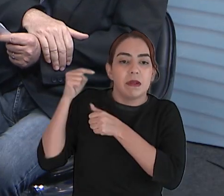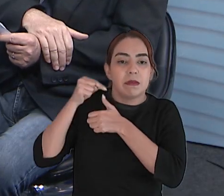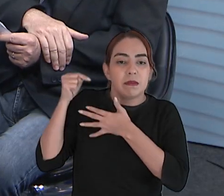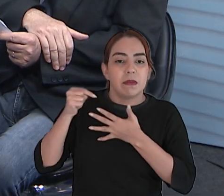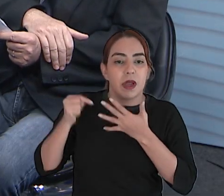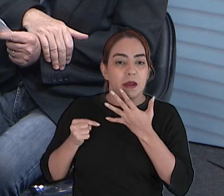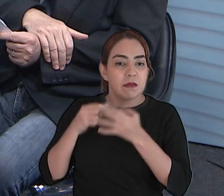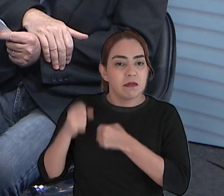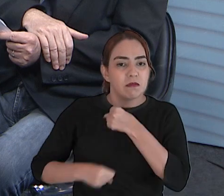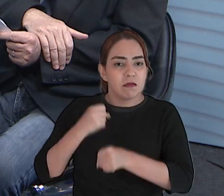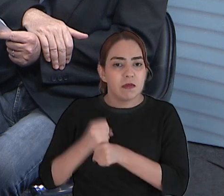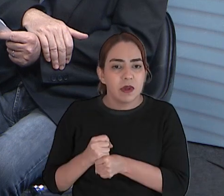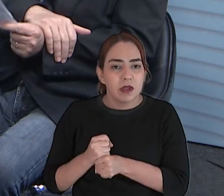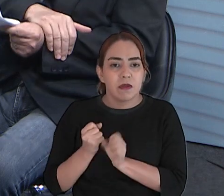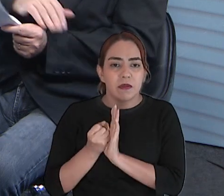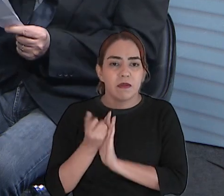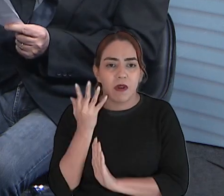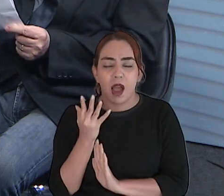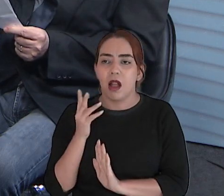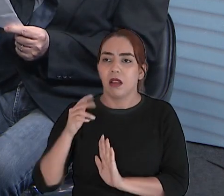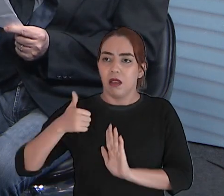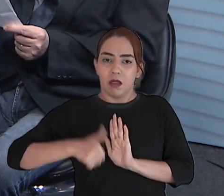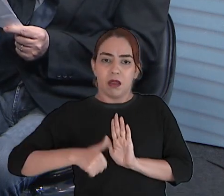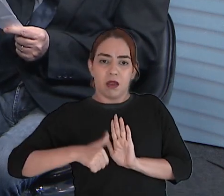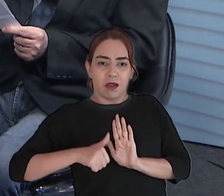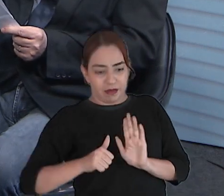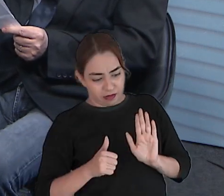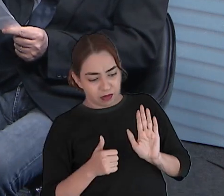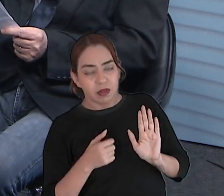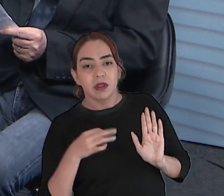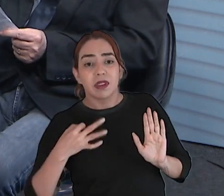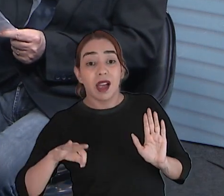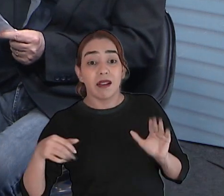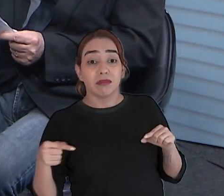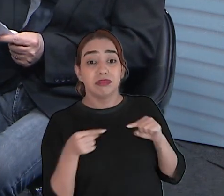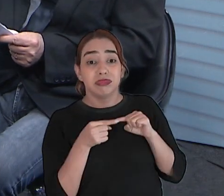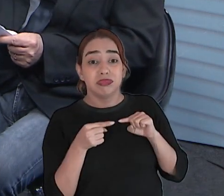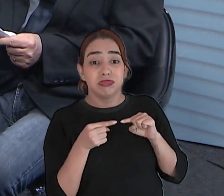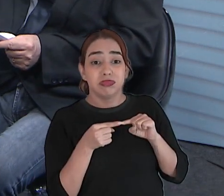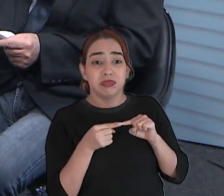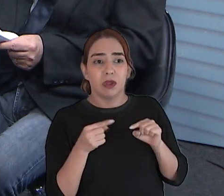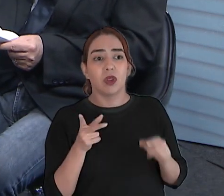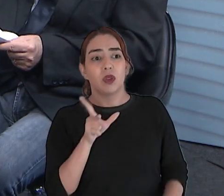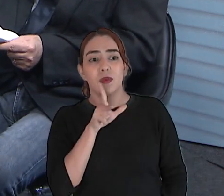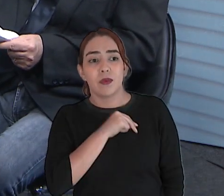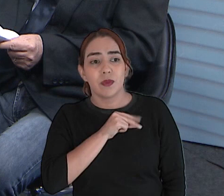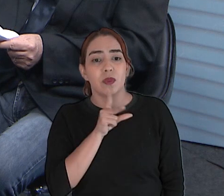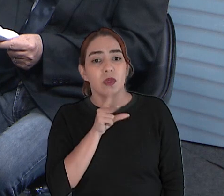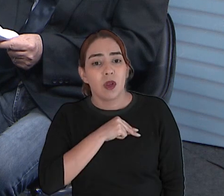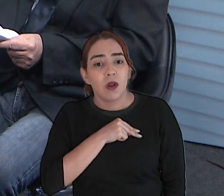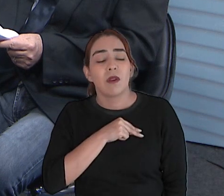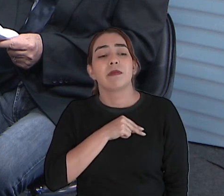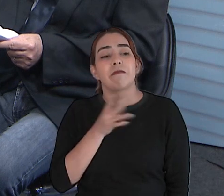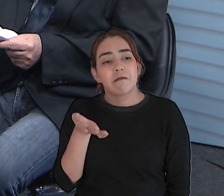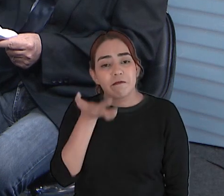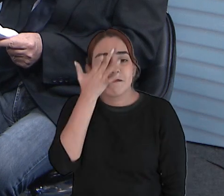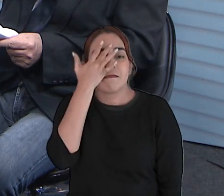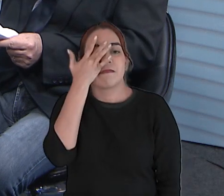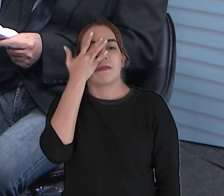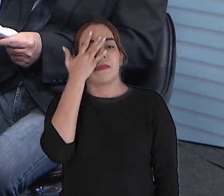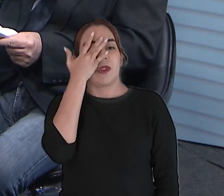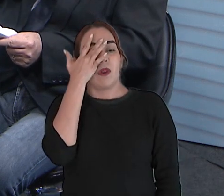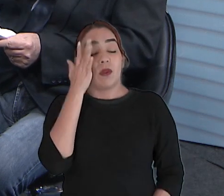você... Você está conferindo aí no... Eu estou com o meu script aqui da minha produção, o seu tempo de memória, né? Mas eu tenho isso tudo decorado, porque isso